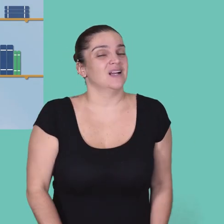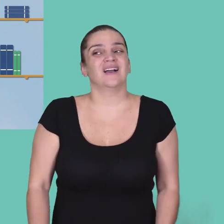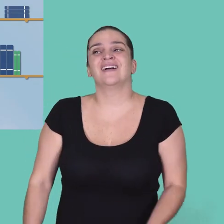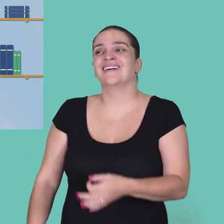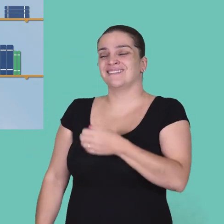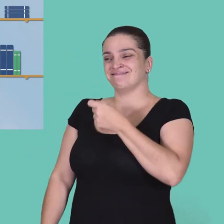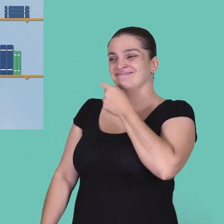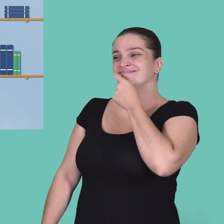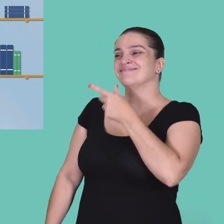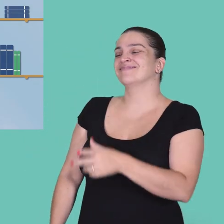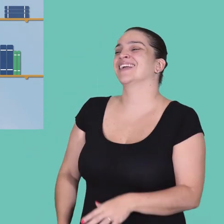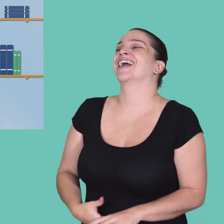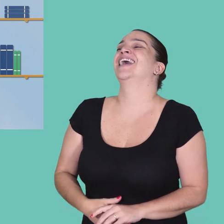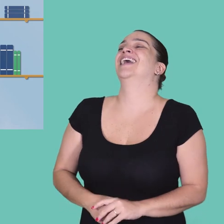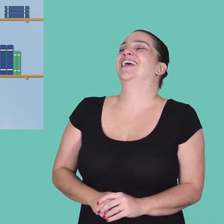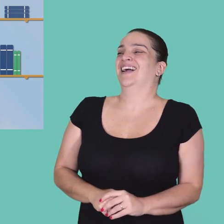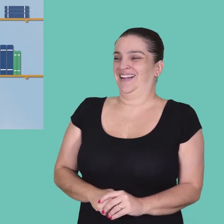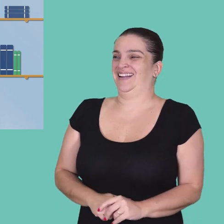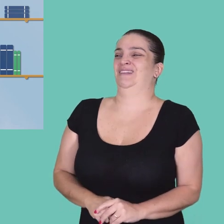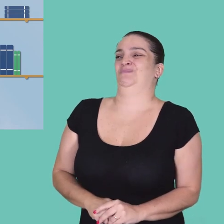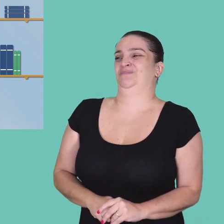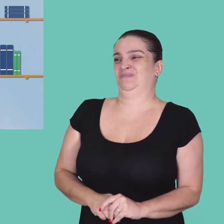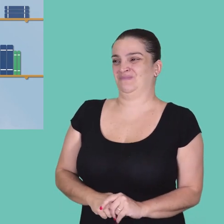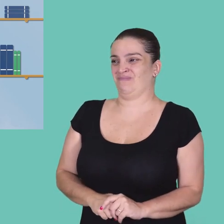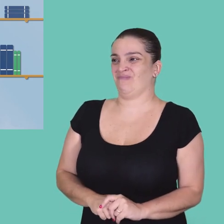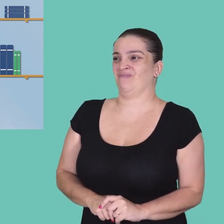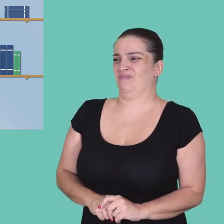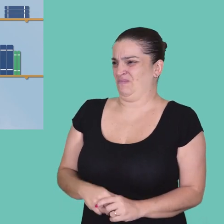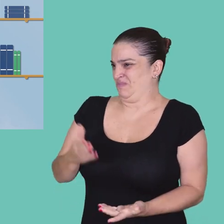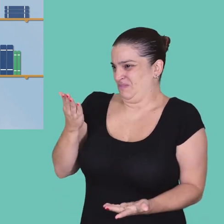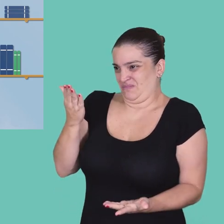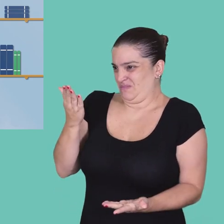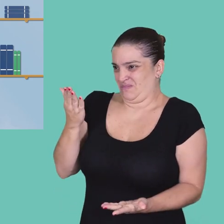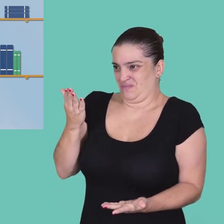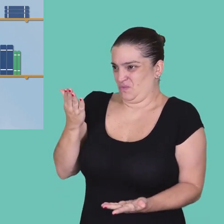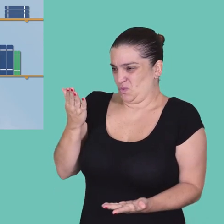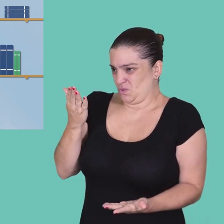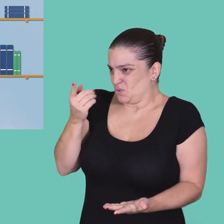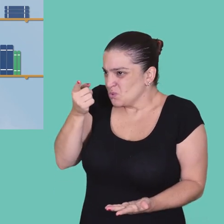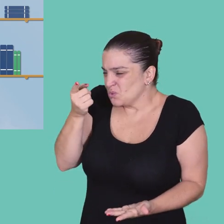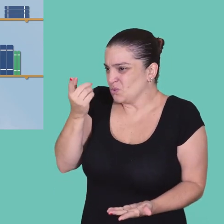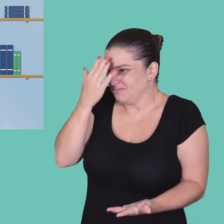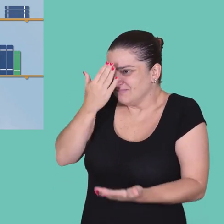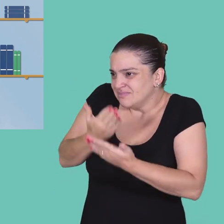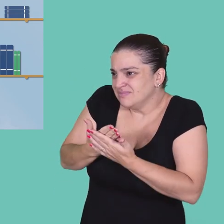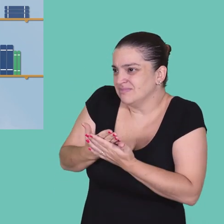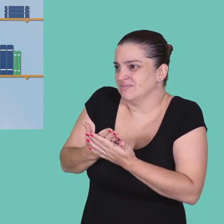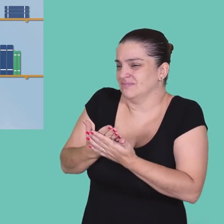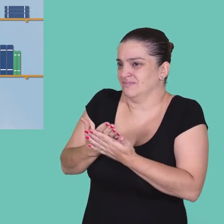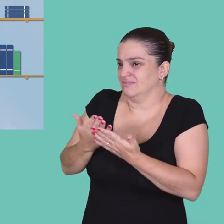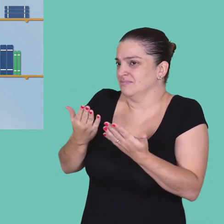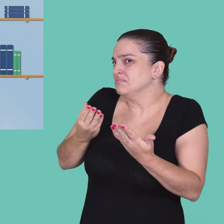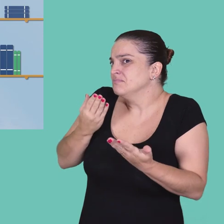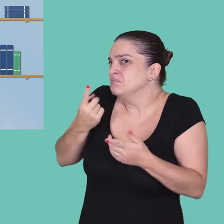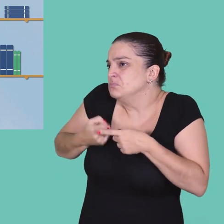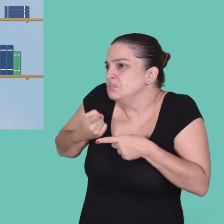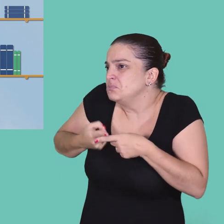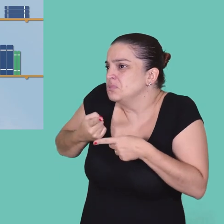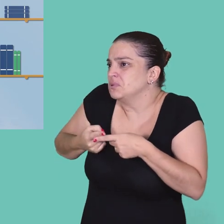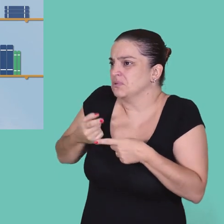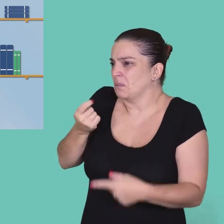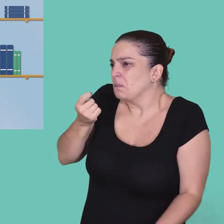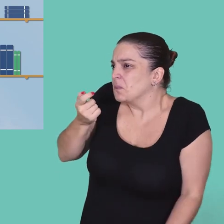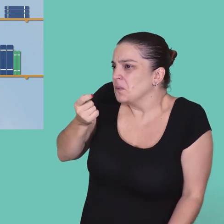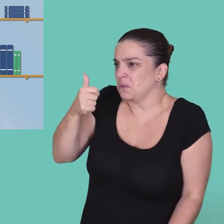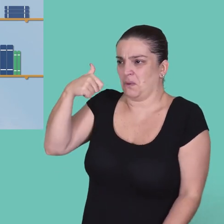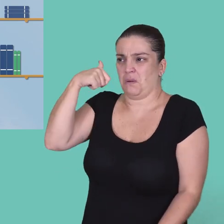Ah, muito engraçado, realmente incrível. Mas assim, tu não vê, por exemplo, tu acha, tu tem alguma ideia de porquê